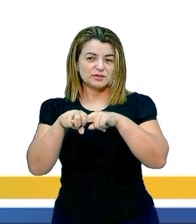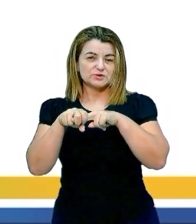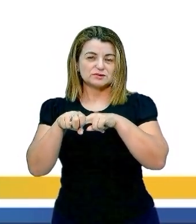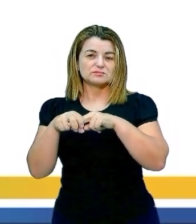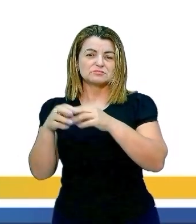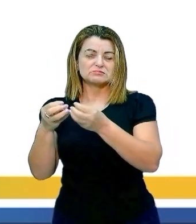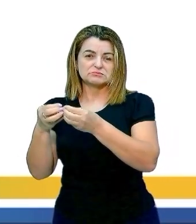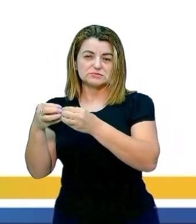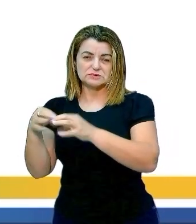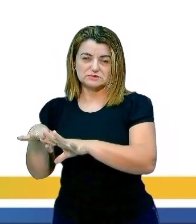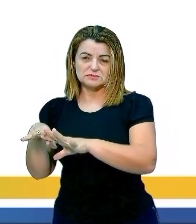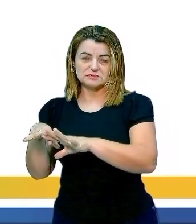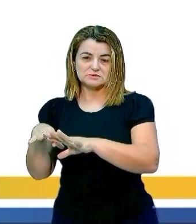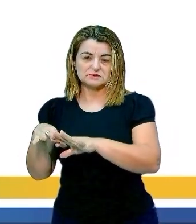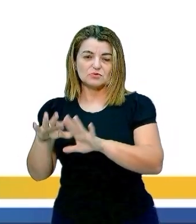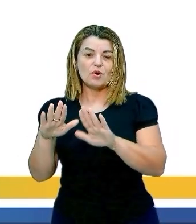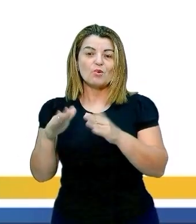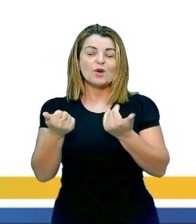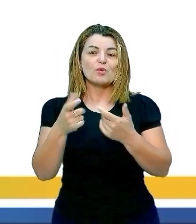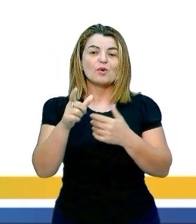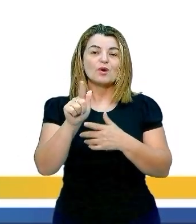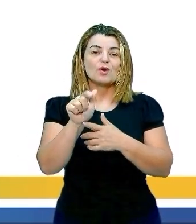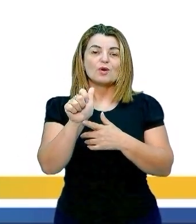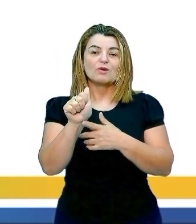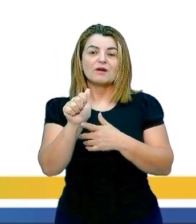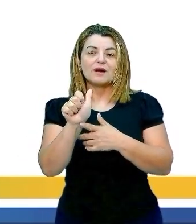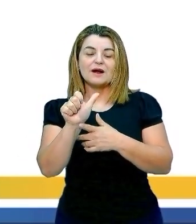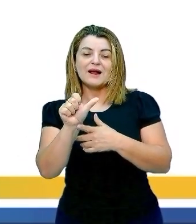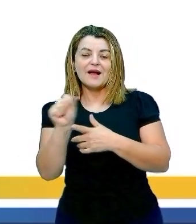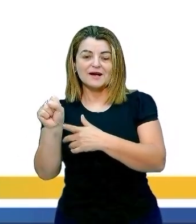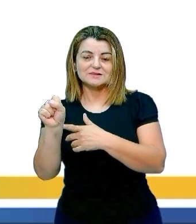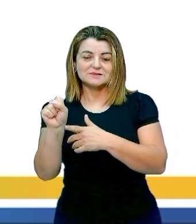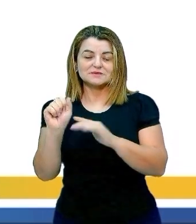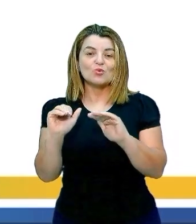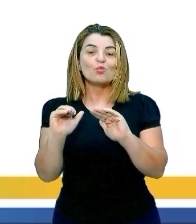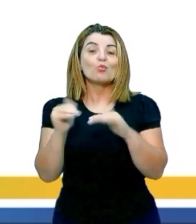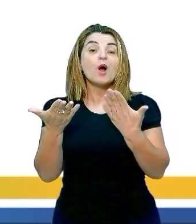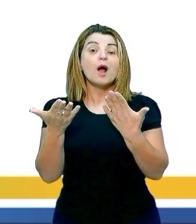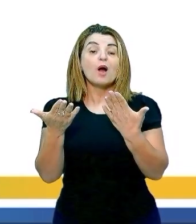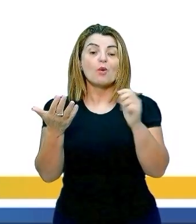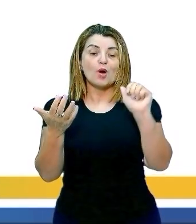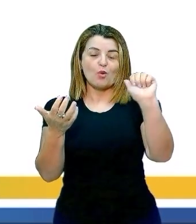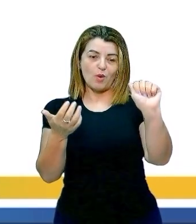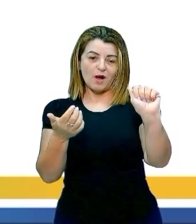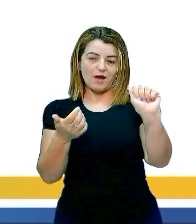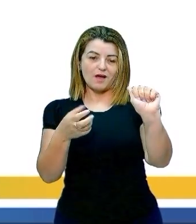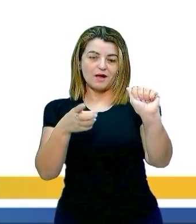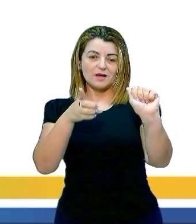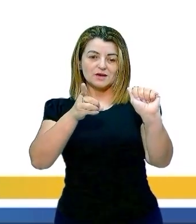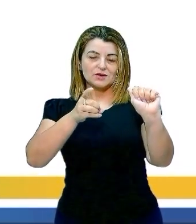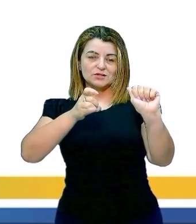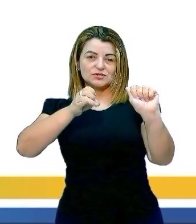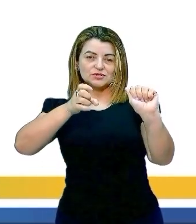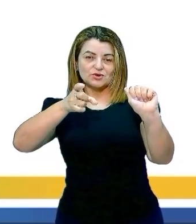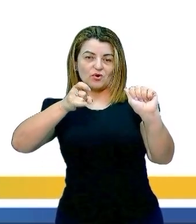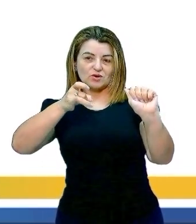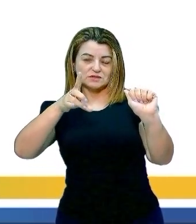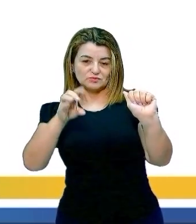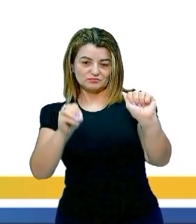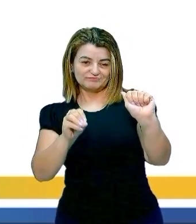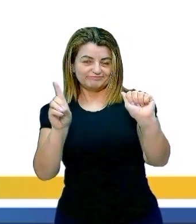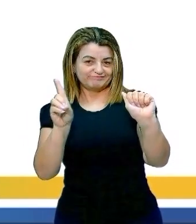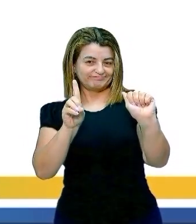humano. Qual é esse gás? É o dióxido de carbono? Esse que a gente libera quando nós expiramos?